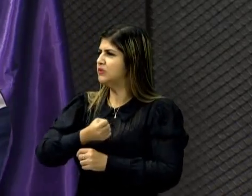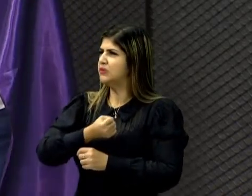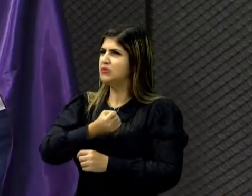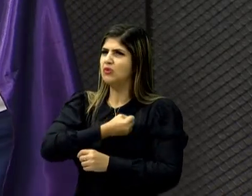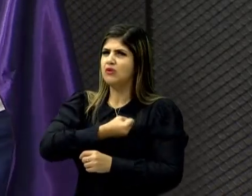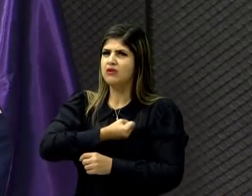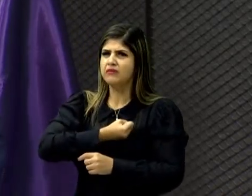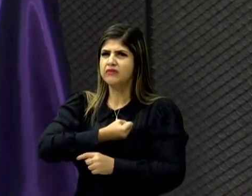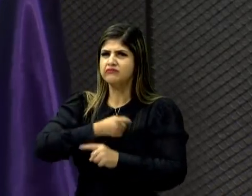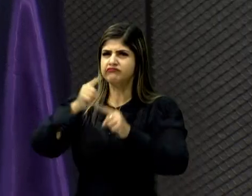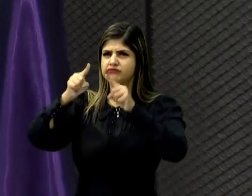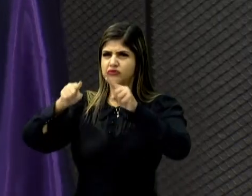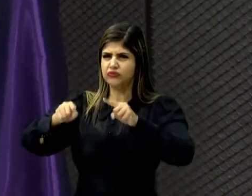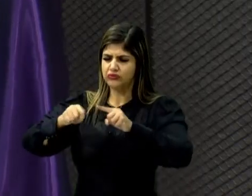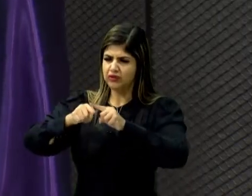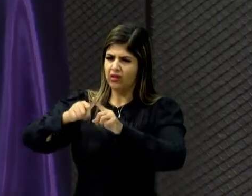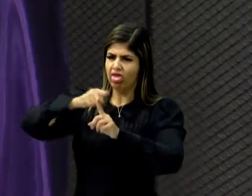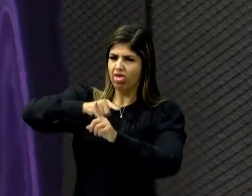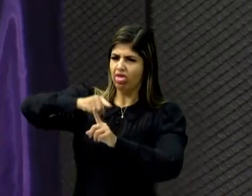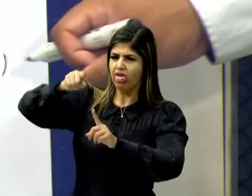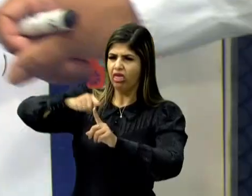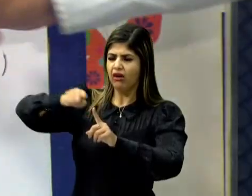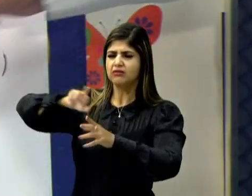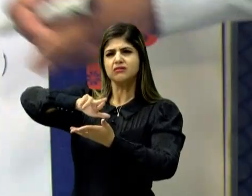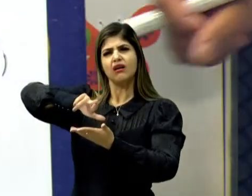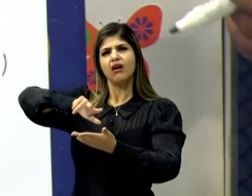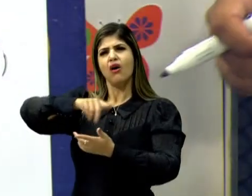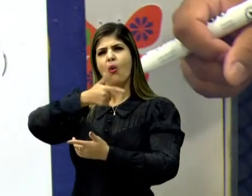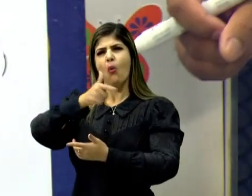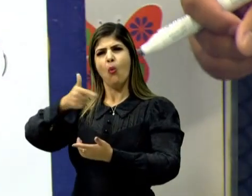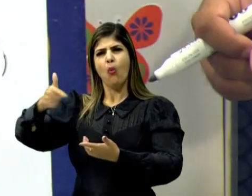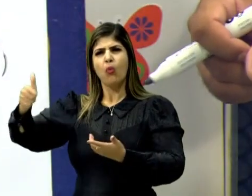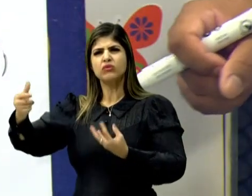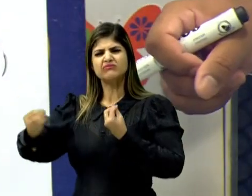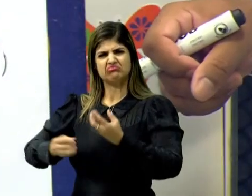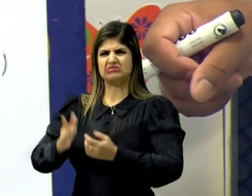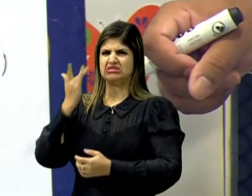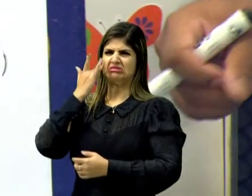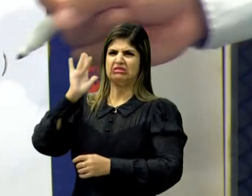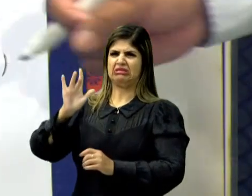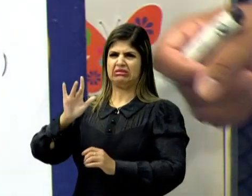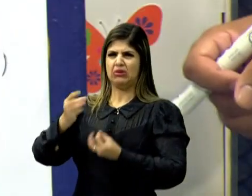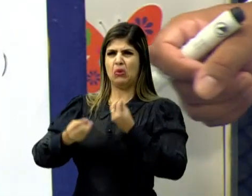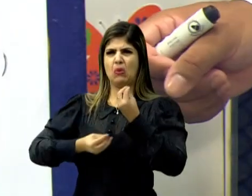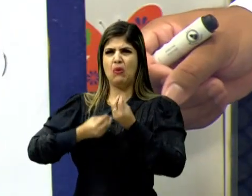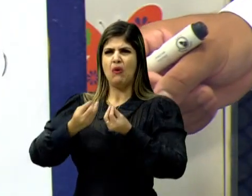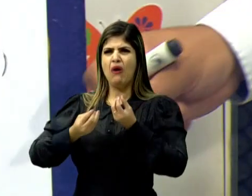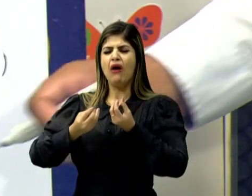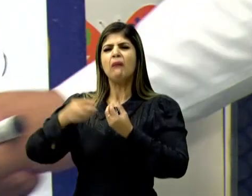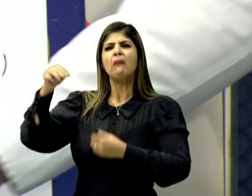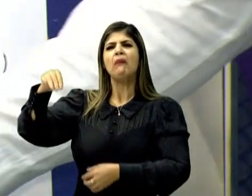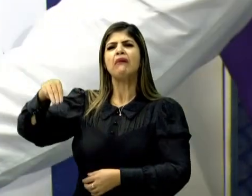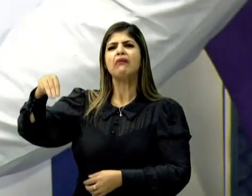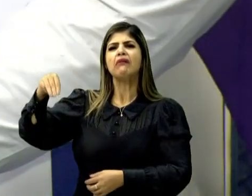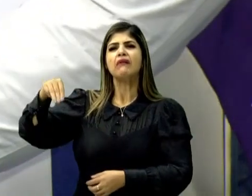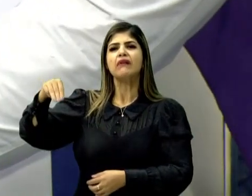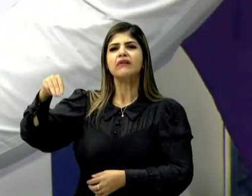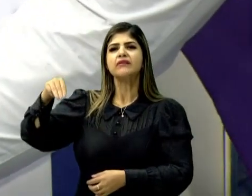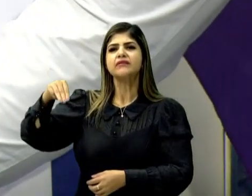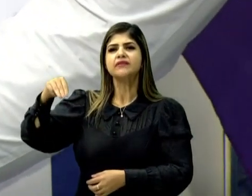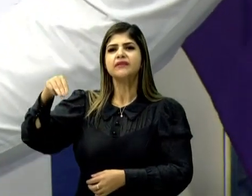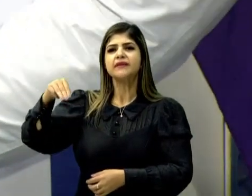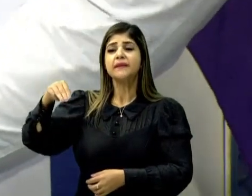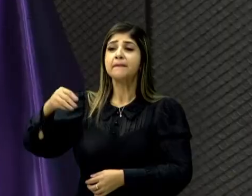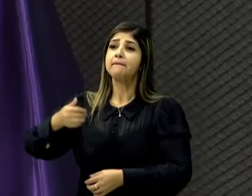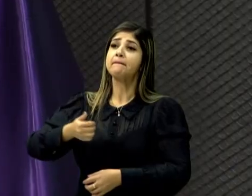conseguiu, a partir das diagonais, uma outra sequência somando números. Que coisa estranha. Onde a matemática está aí? Essa primeira